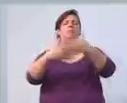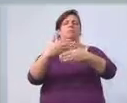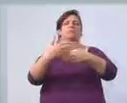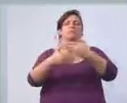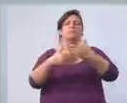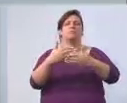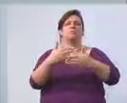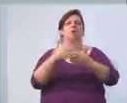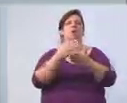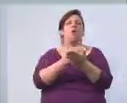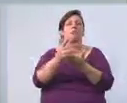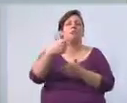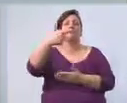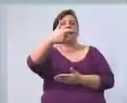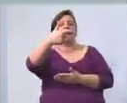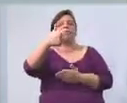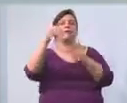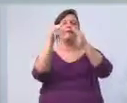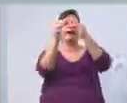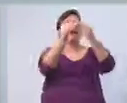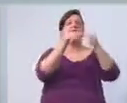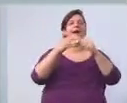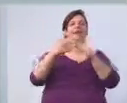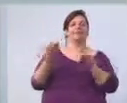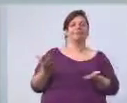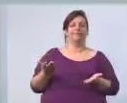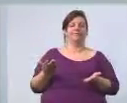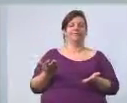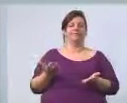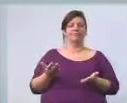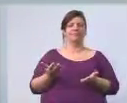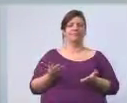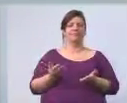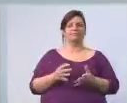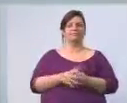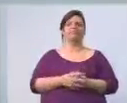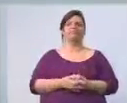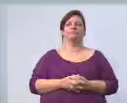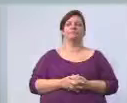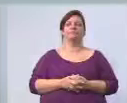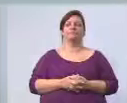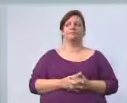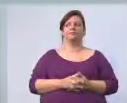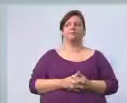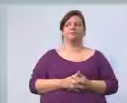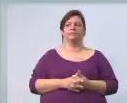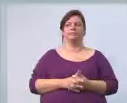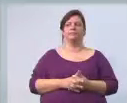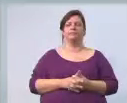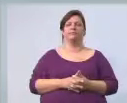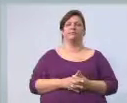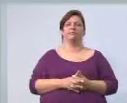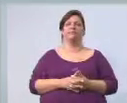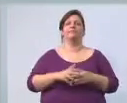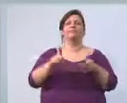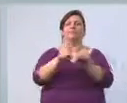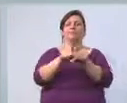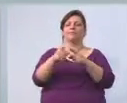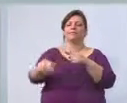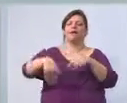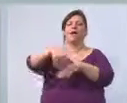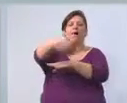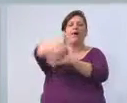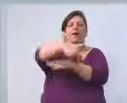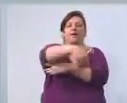a aparecer assaltos nas residências, começam a aparecer assaltos que estão usando as vias públicas.